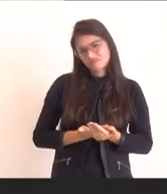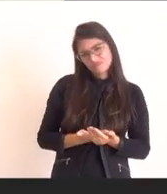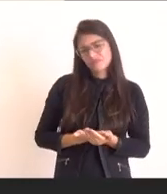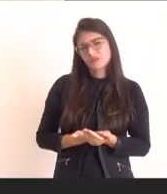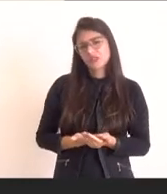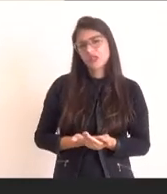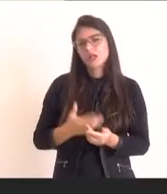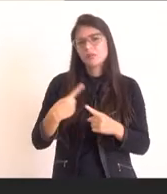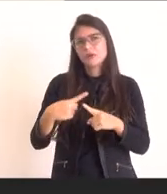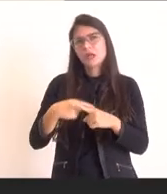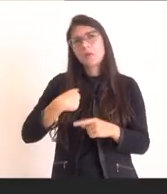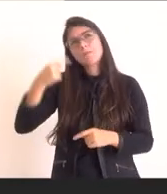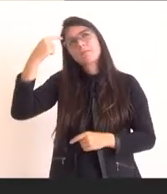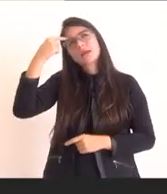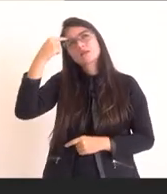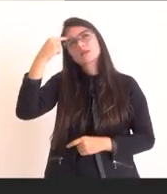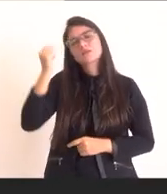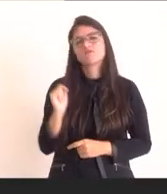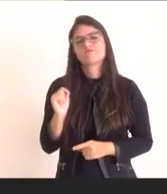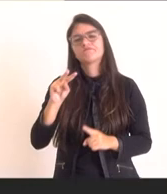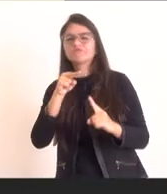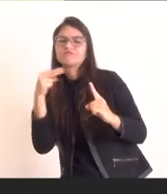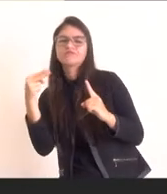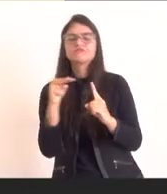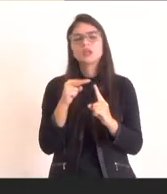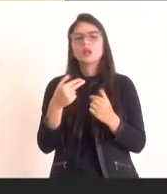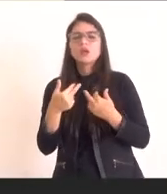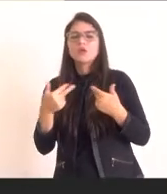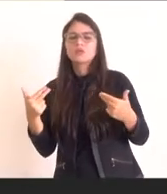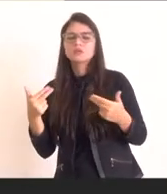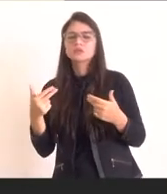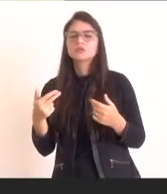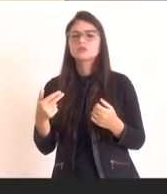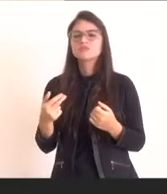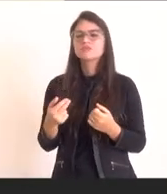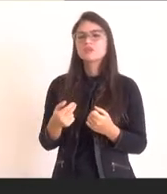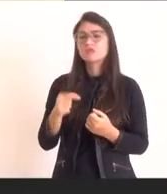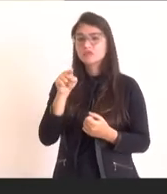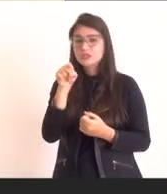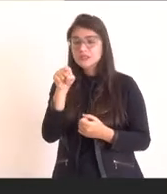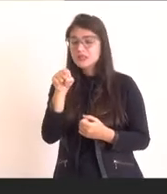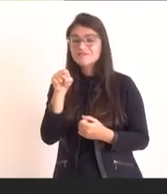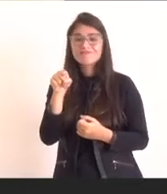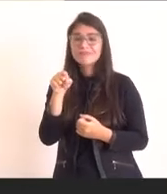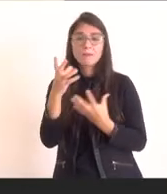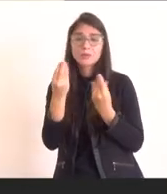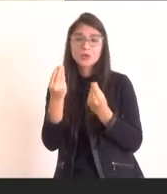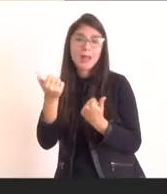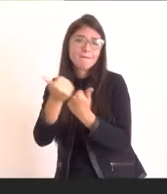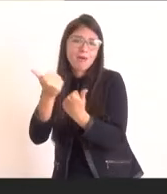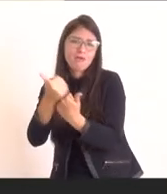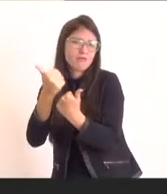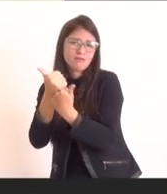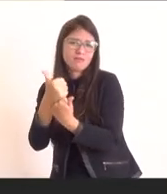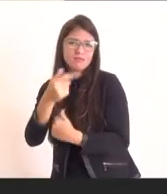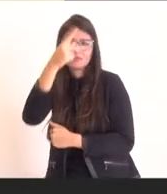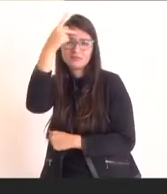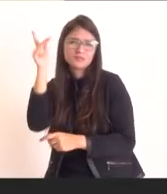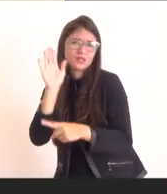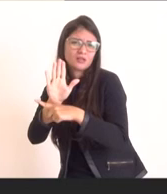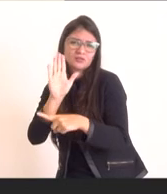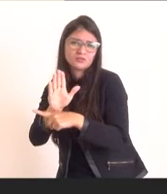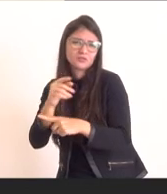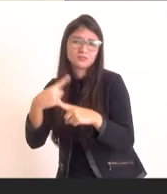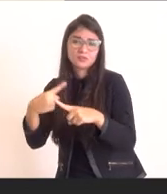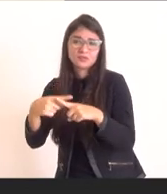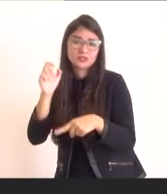do ponto de vista das forças produtivas, você tem tido todo o apoio e porque a gente entende que o estado